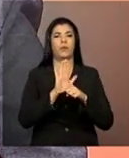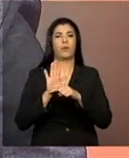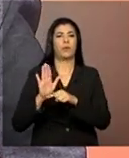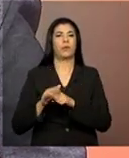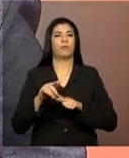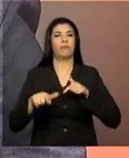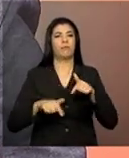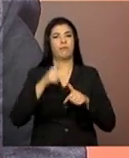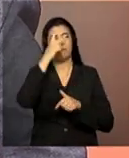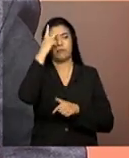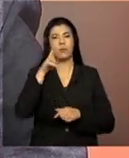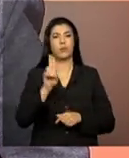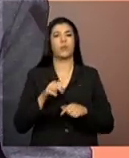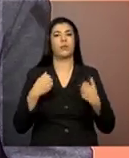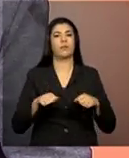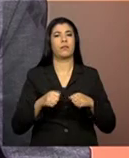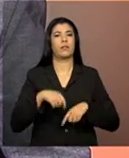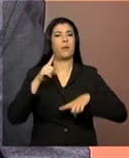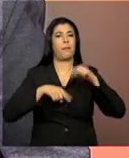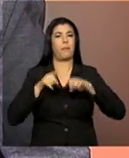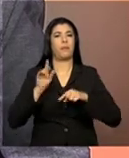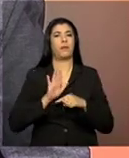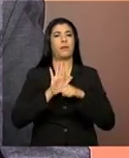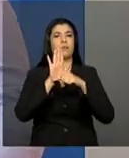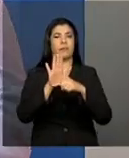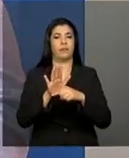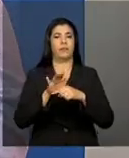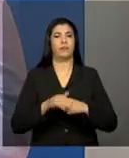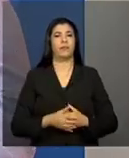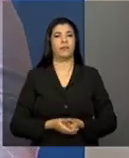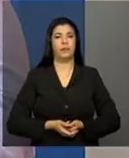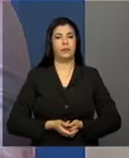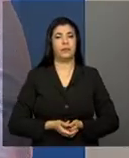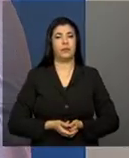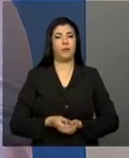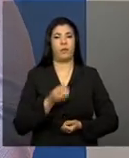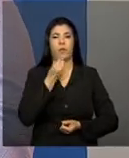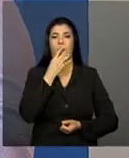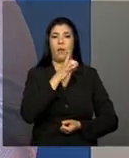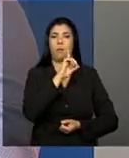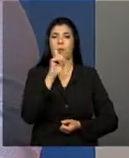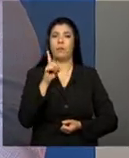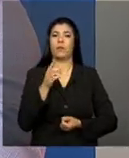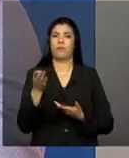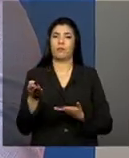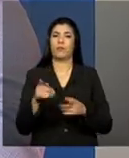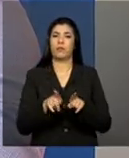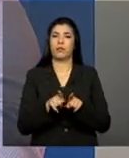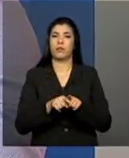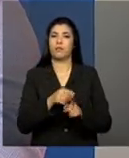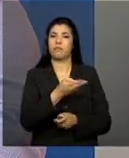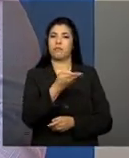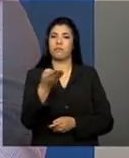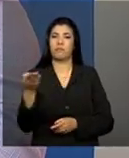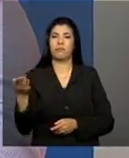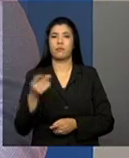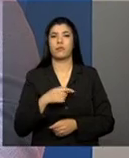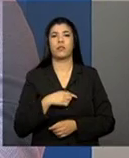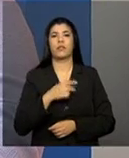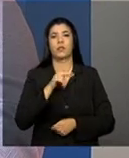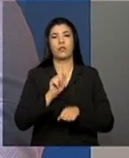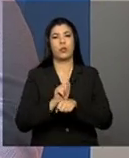prestado aos usuários da política de assistência. Bom dia, Lúcia. Bom dia a todos que nos assistem, gestores,